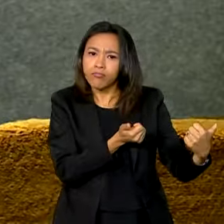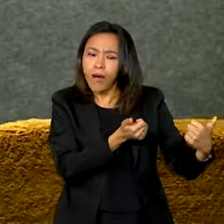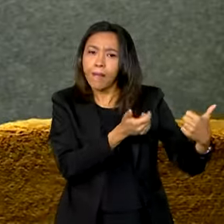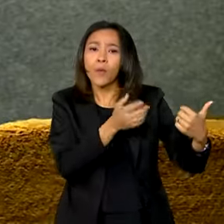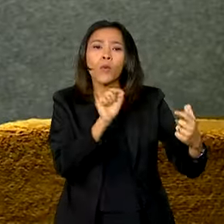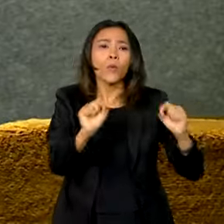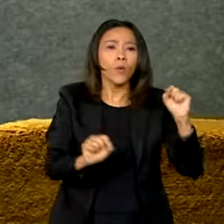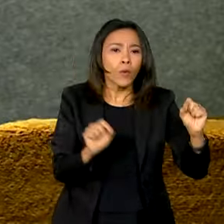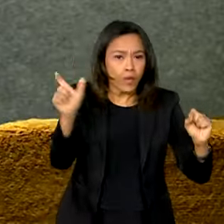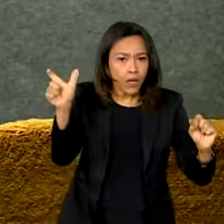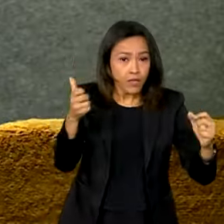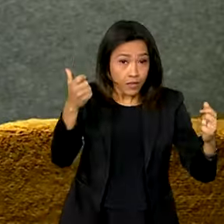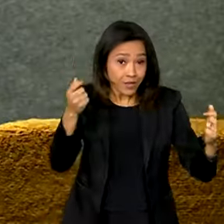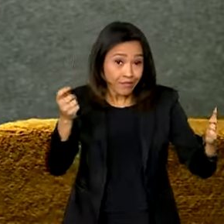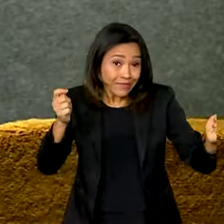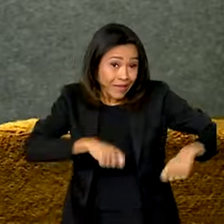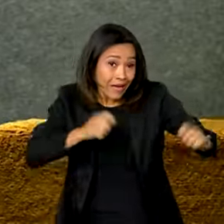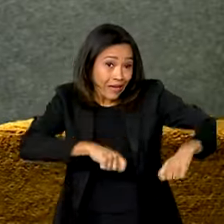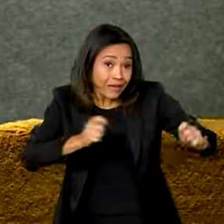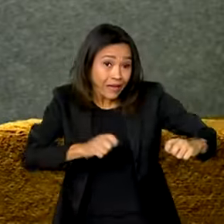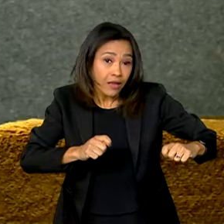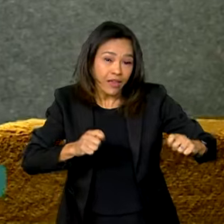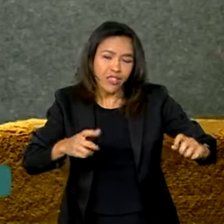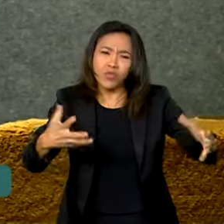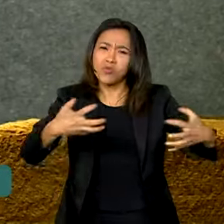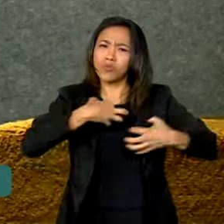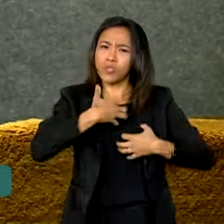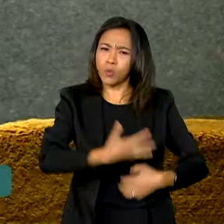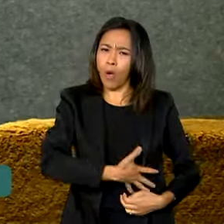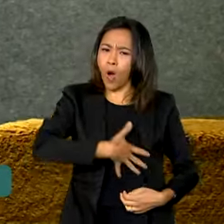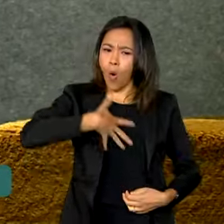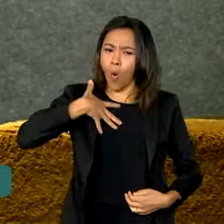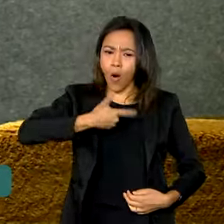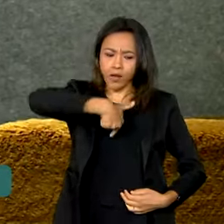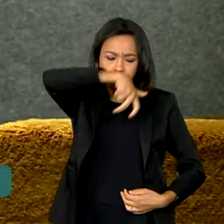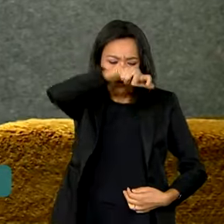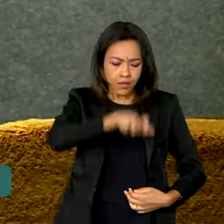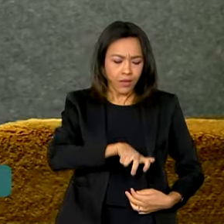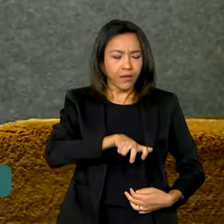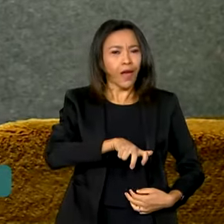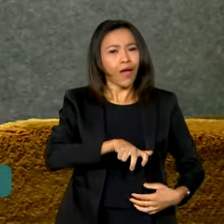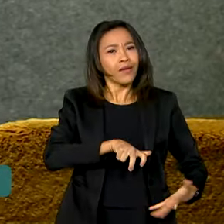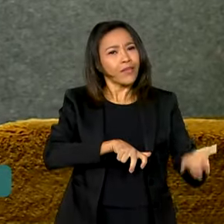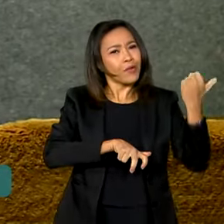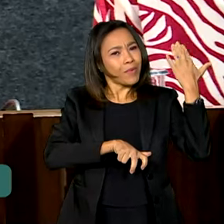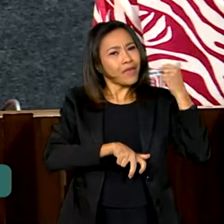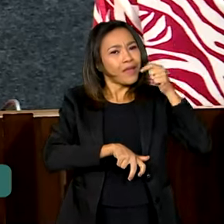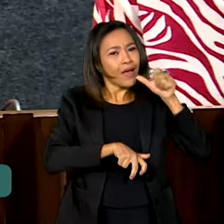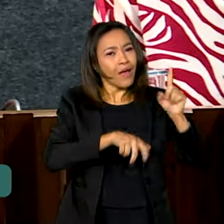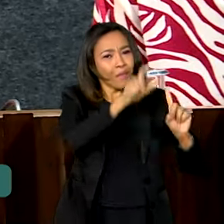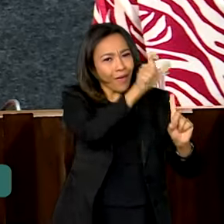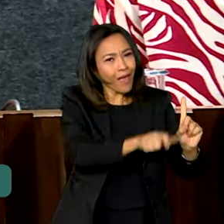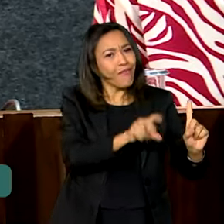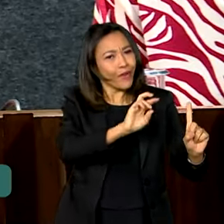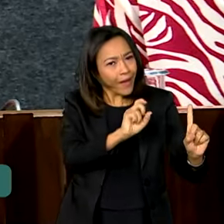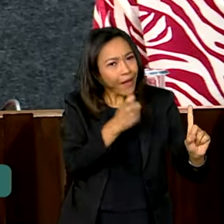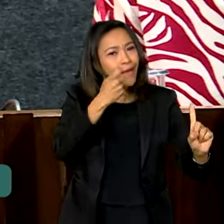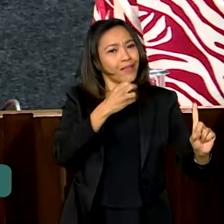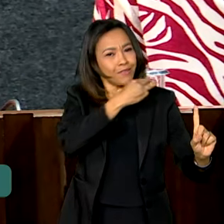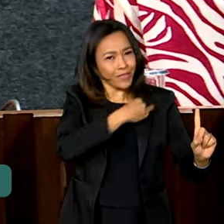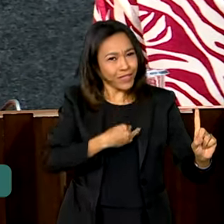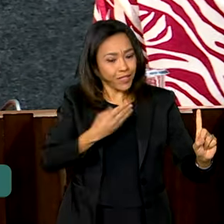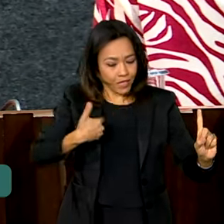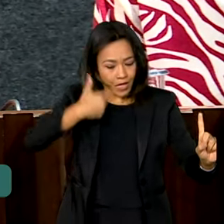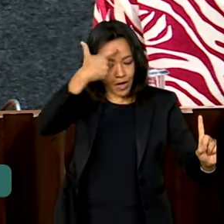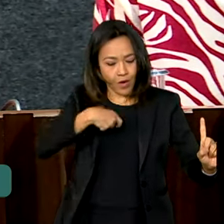fazer com que isso valha a pena. Então é uma honra sentar nessa cadeira onde Luísa já sentou. Uma mulher visionária,